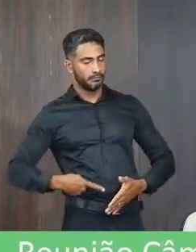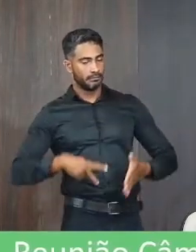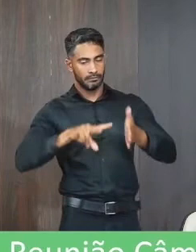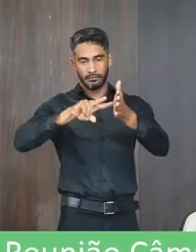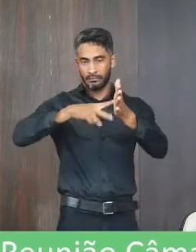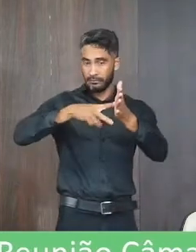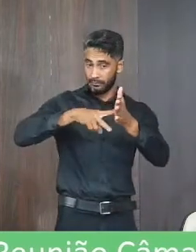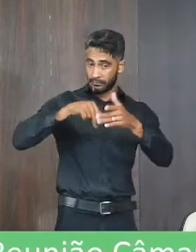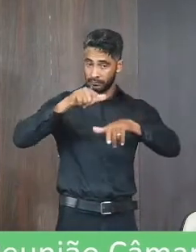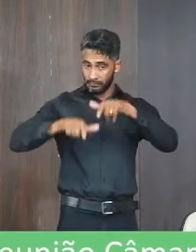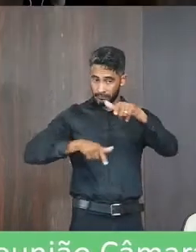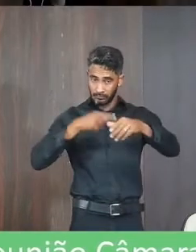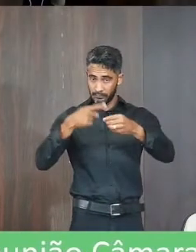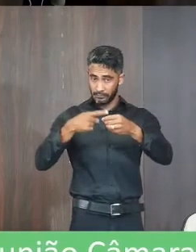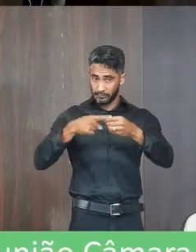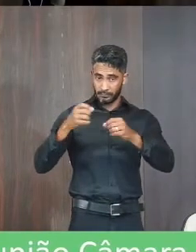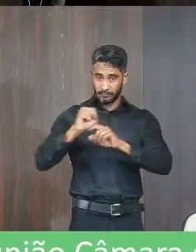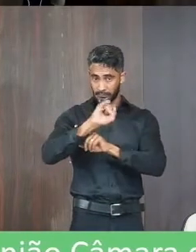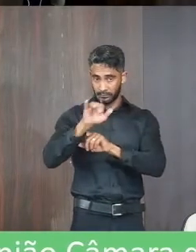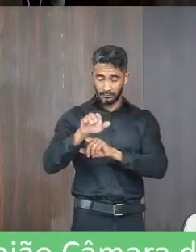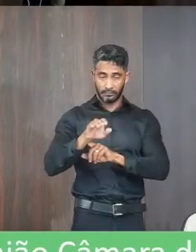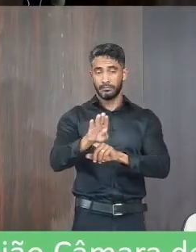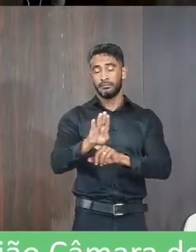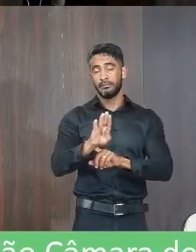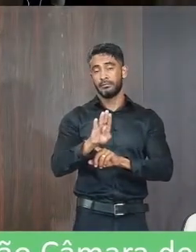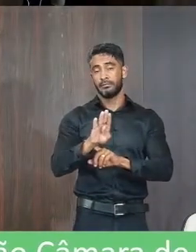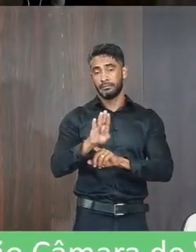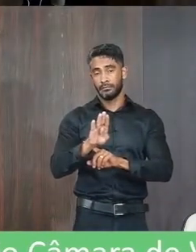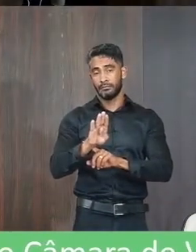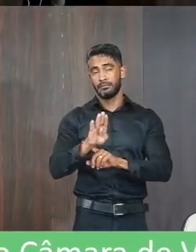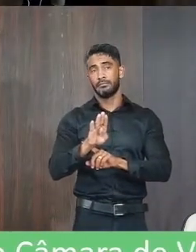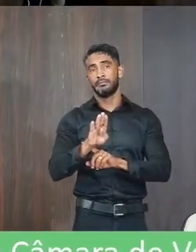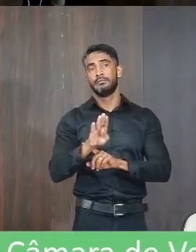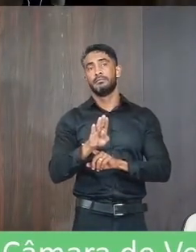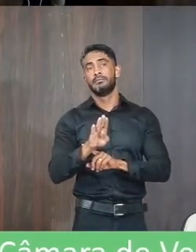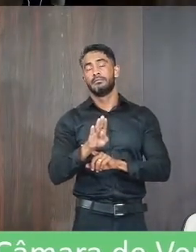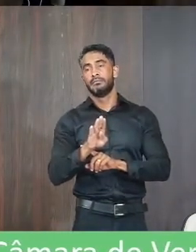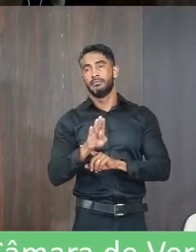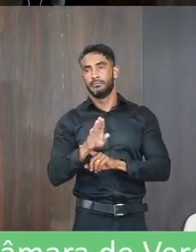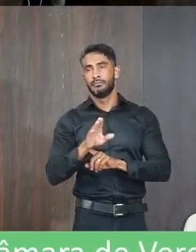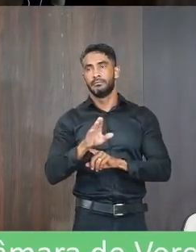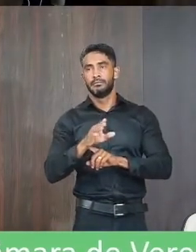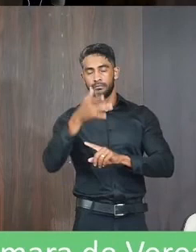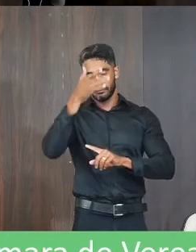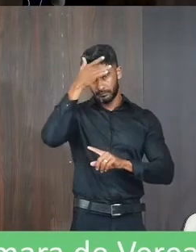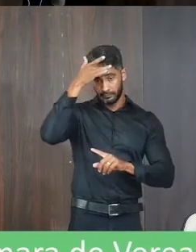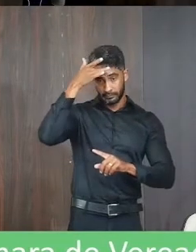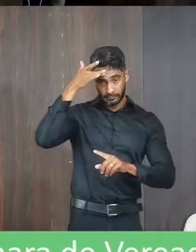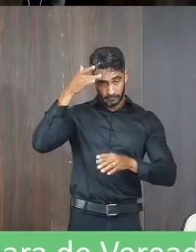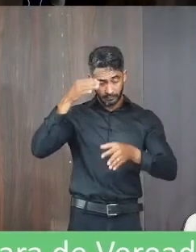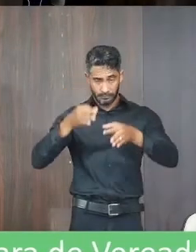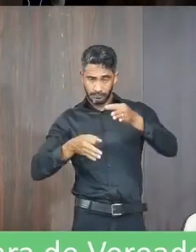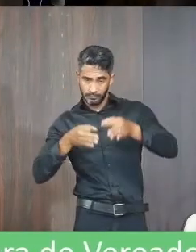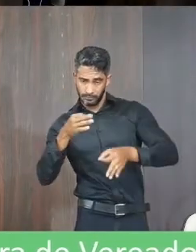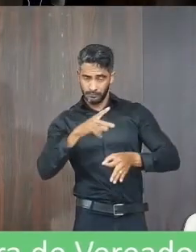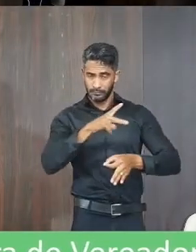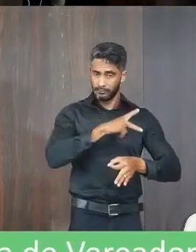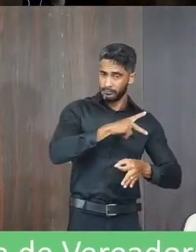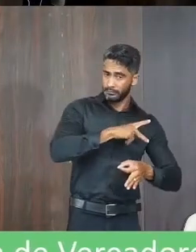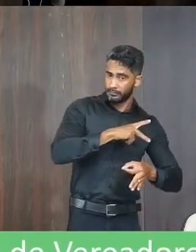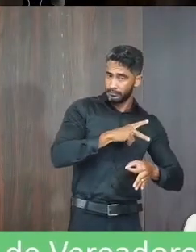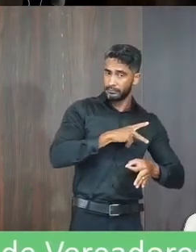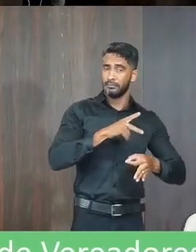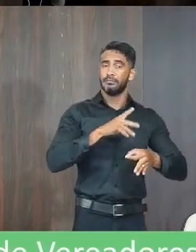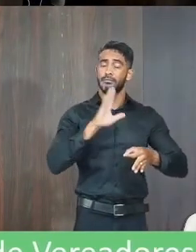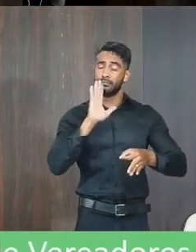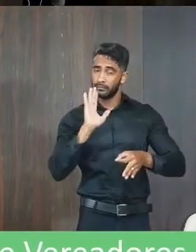Sindicato dos Servidores Públicos Municipais do município de Janaúba, Sindijana, pessoas jurídicas de direito privado, sem fins lucrativos,